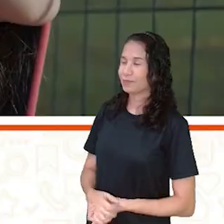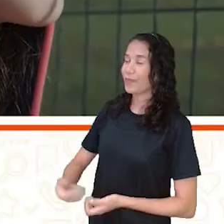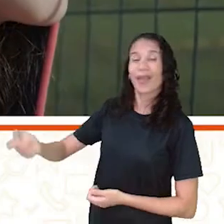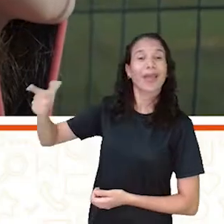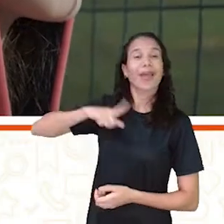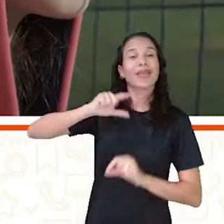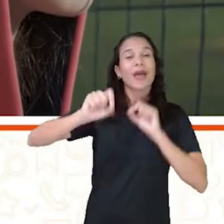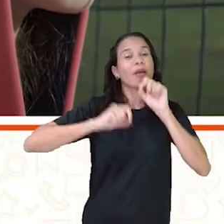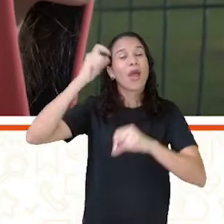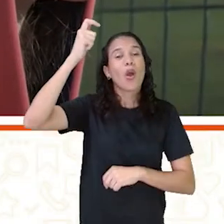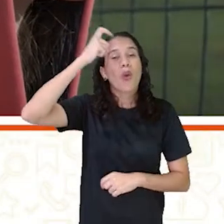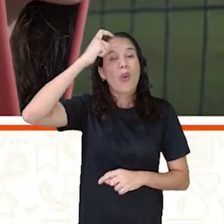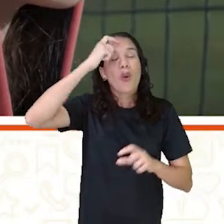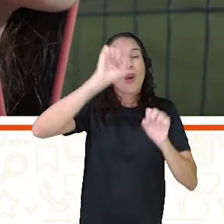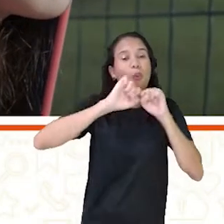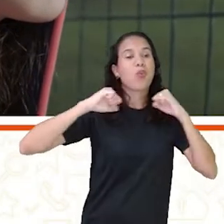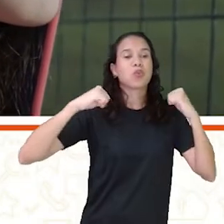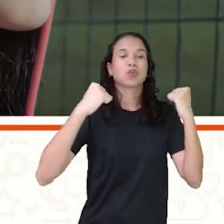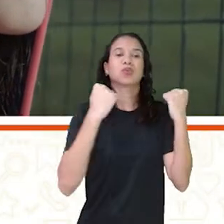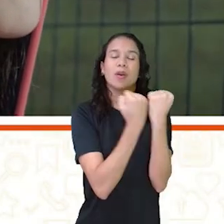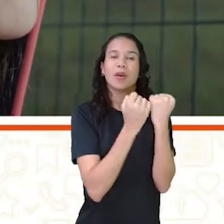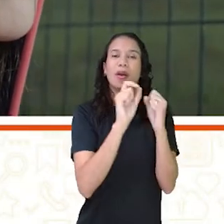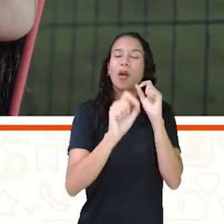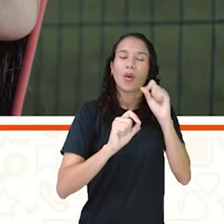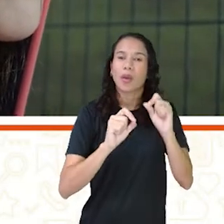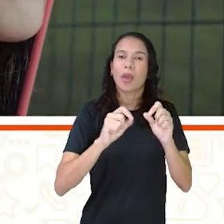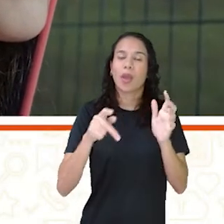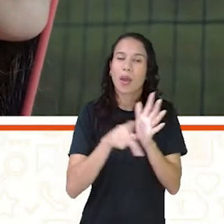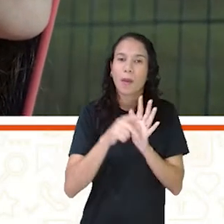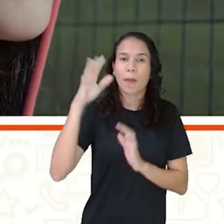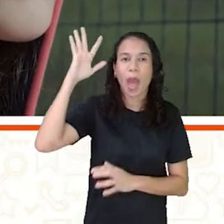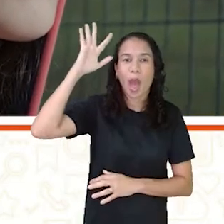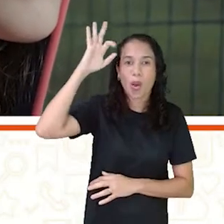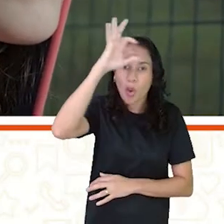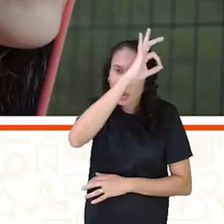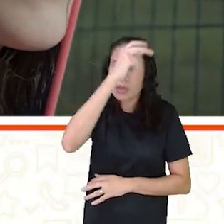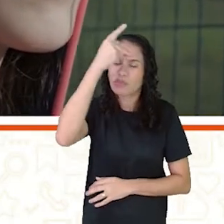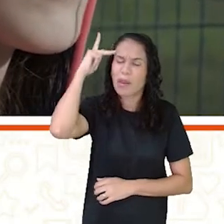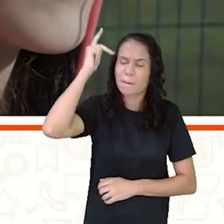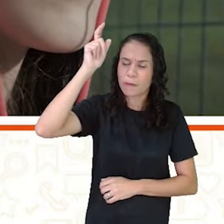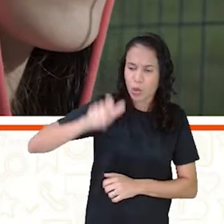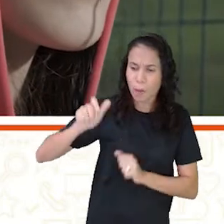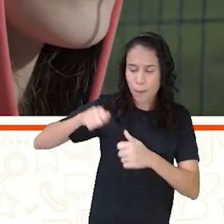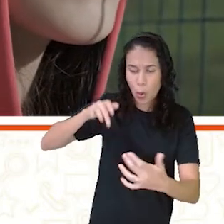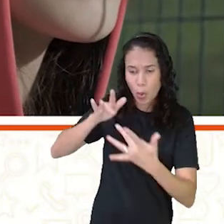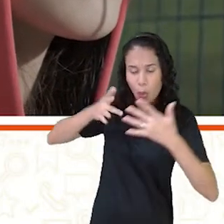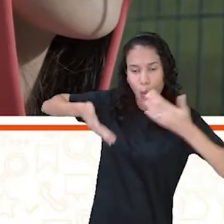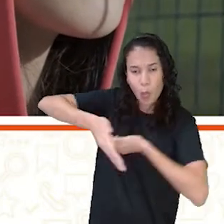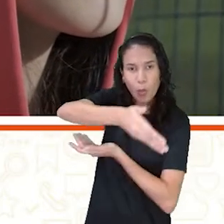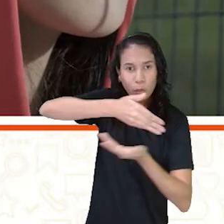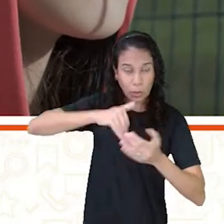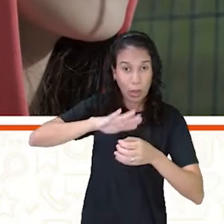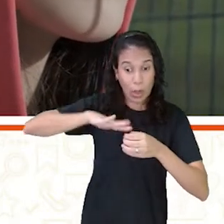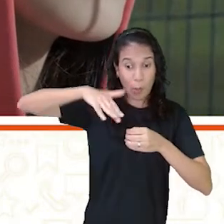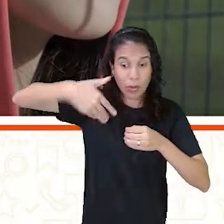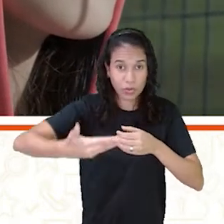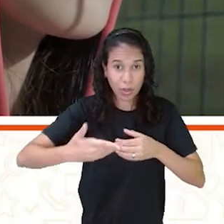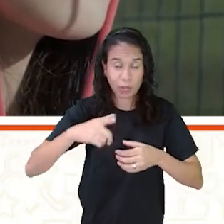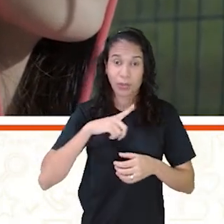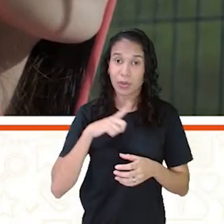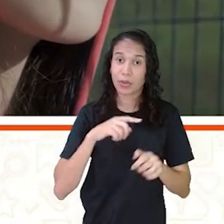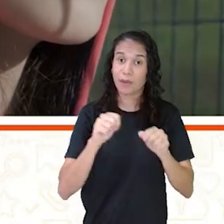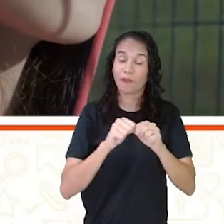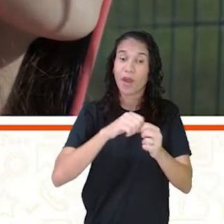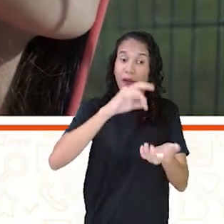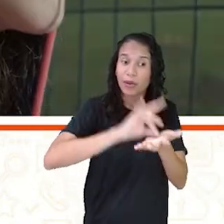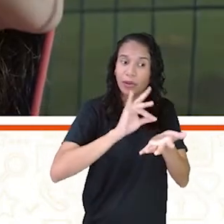Consciência social, né? É o estado cognitivo através do qual um sujeito pode interagir com os estímulos externos que formam